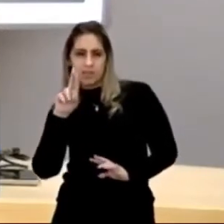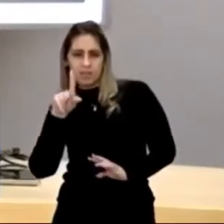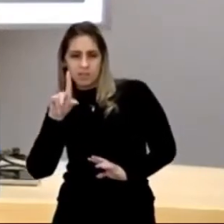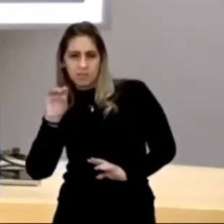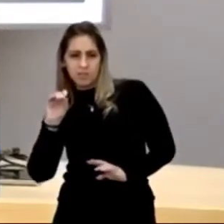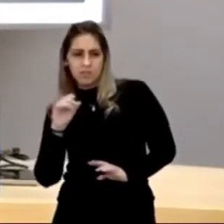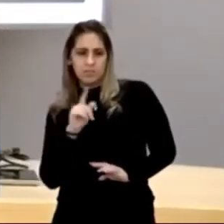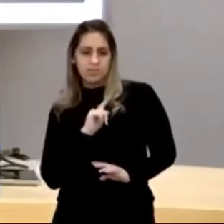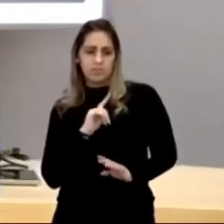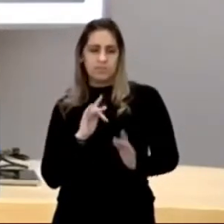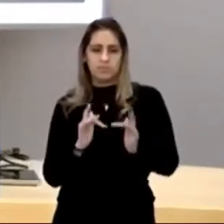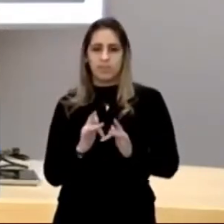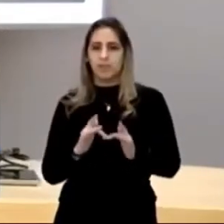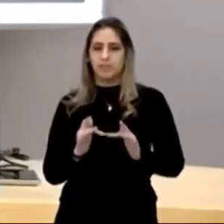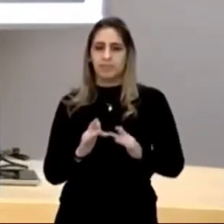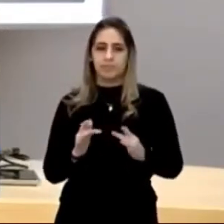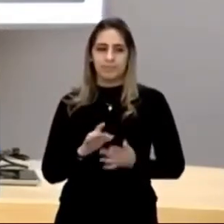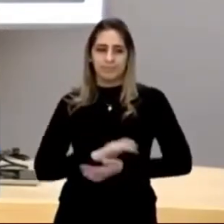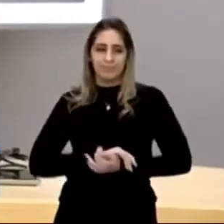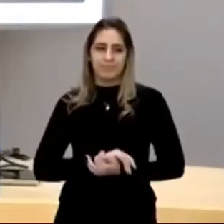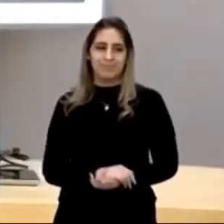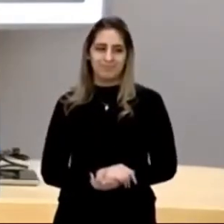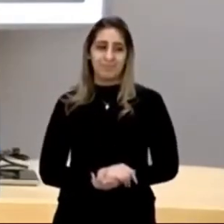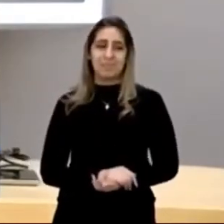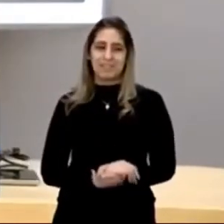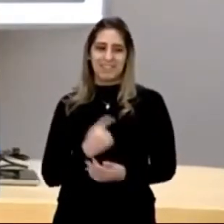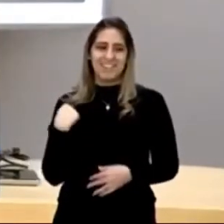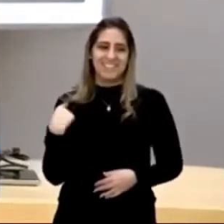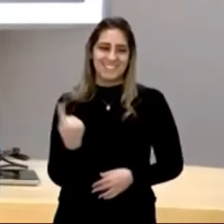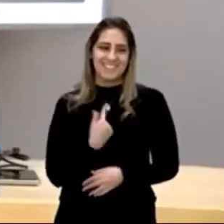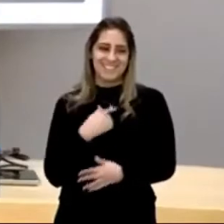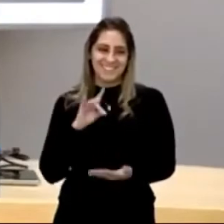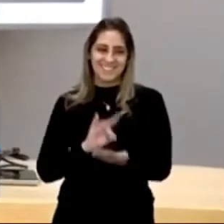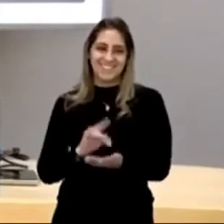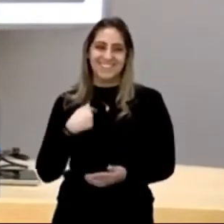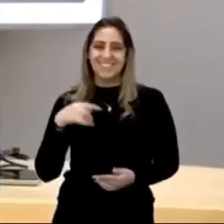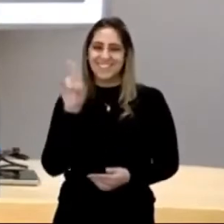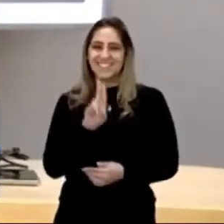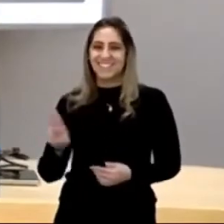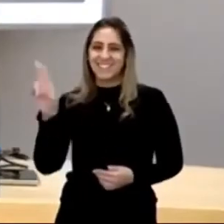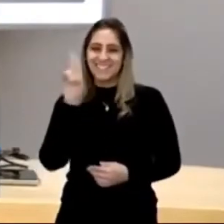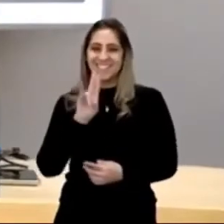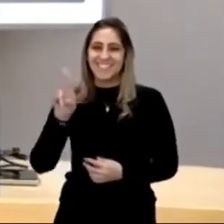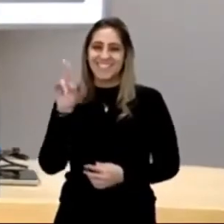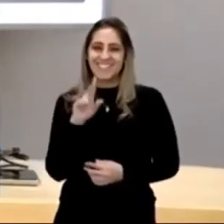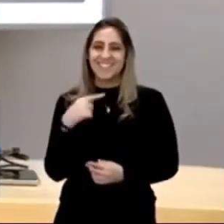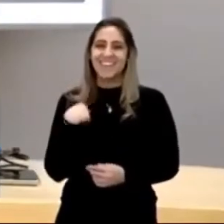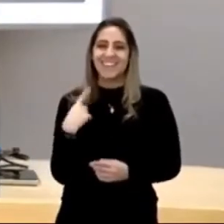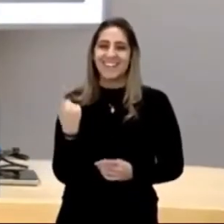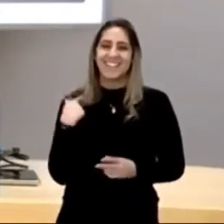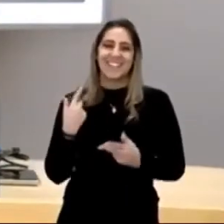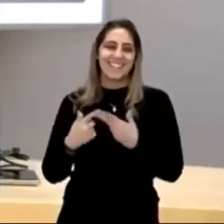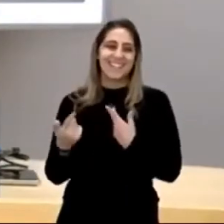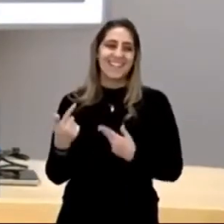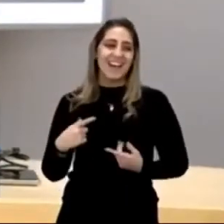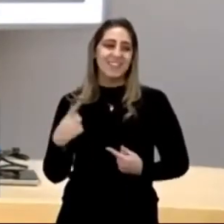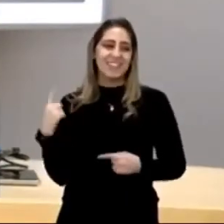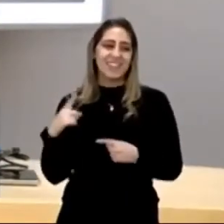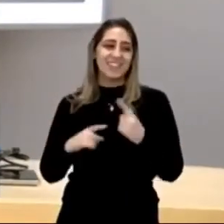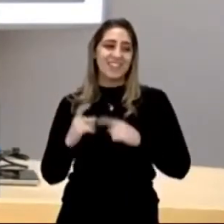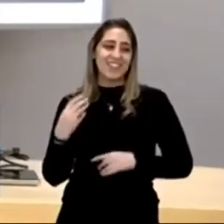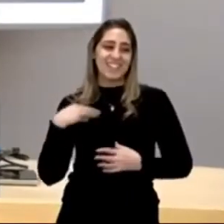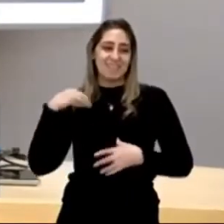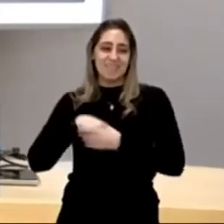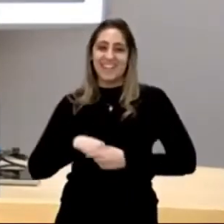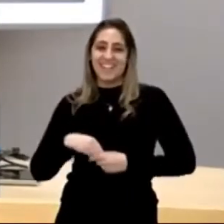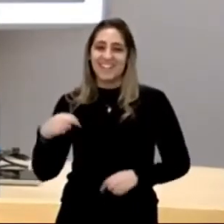contato com o que há de mais real da realidade. Eu ouso dizer que é uma espécie de ultra, ultra, ultra realismo.